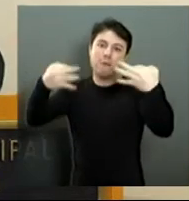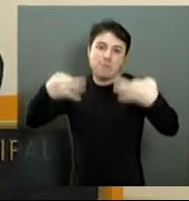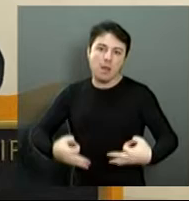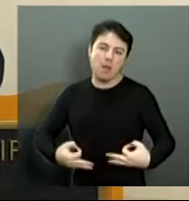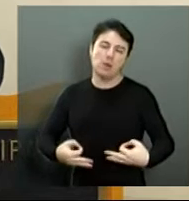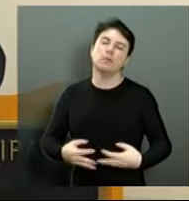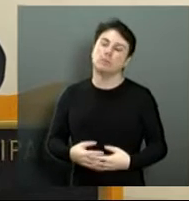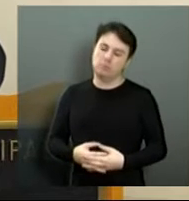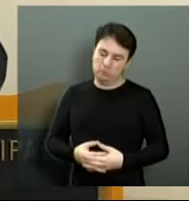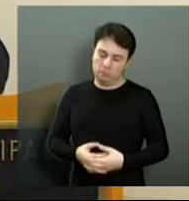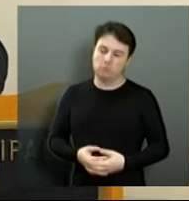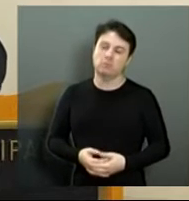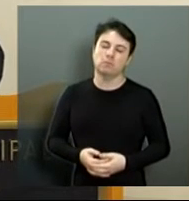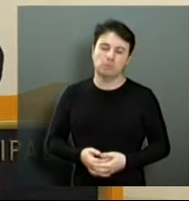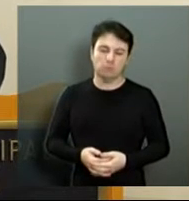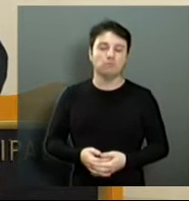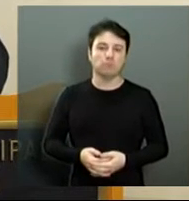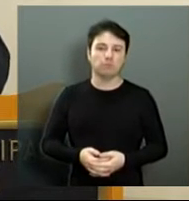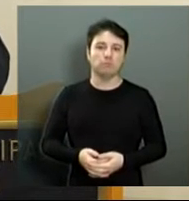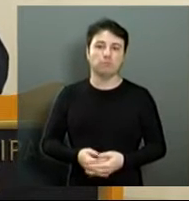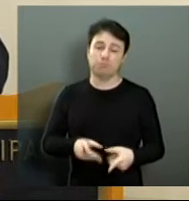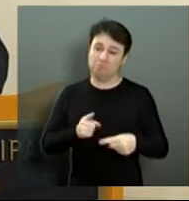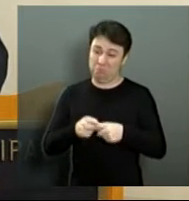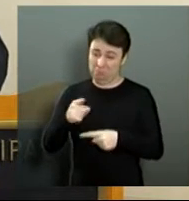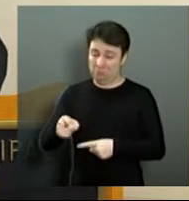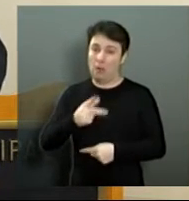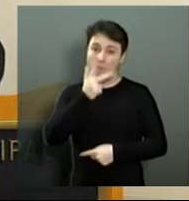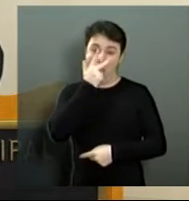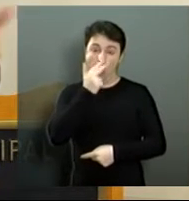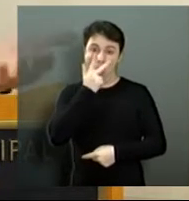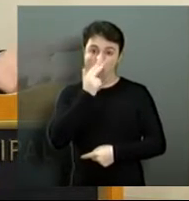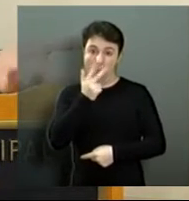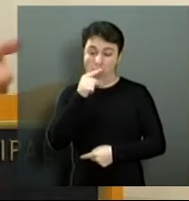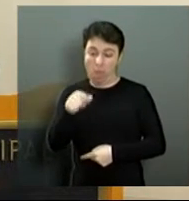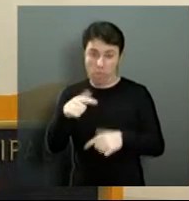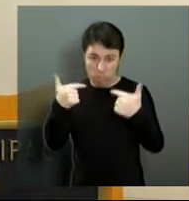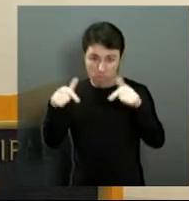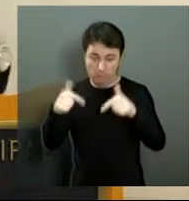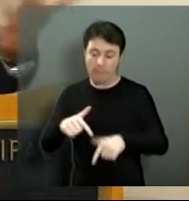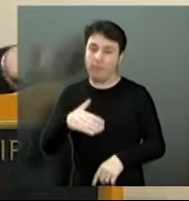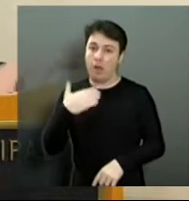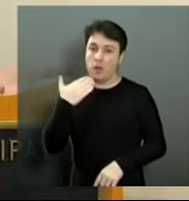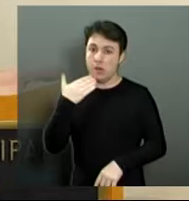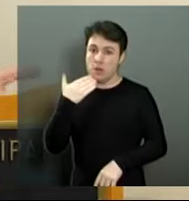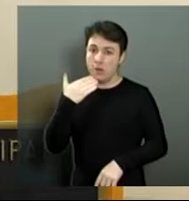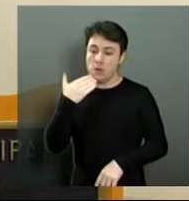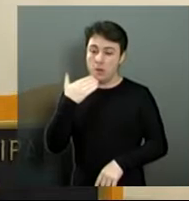funções lá, que estão um pouco deficitárias as atividades dele, por falta de alguns